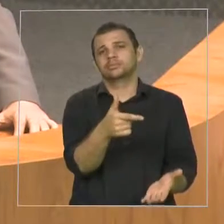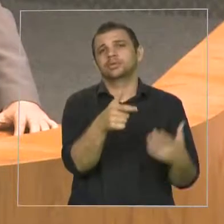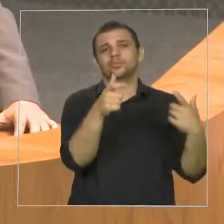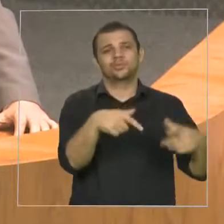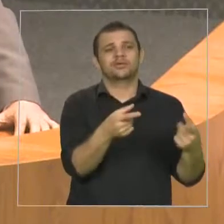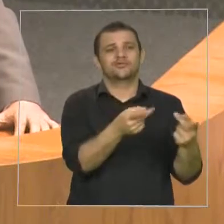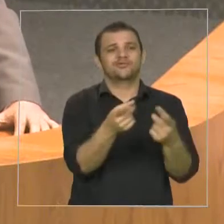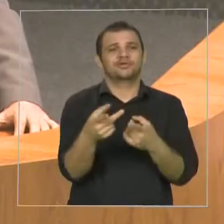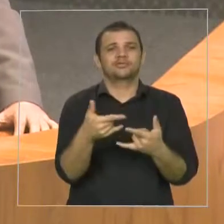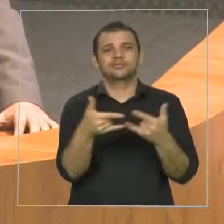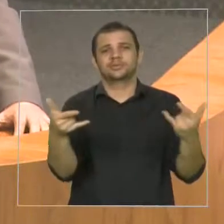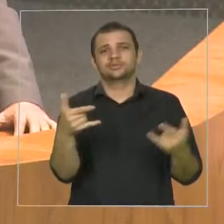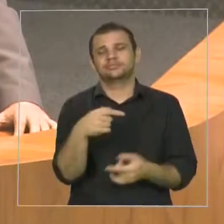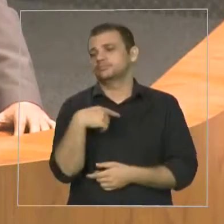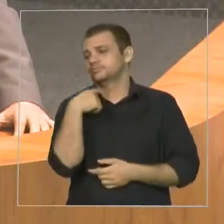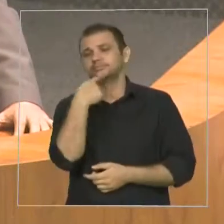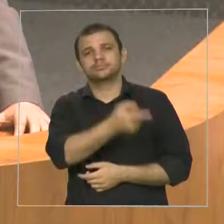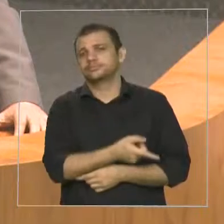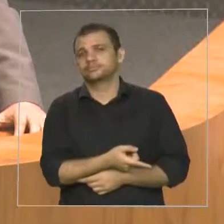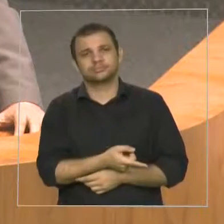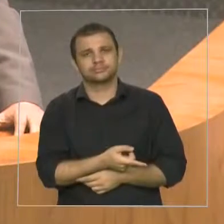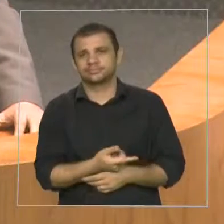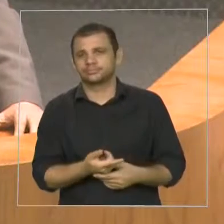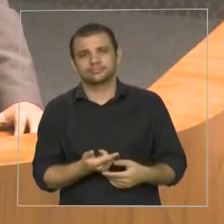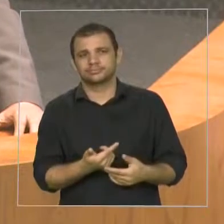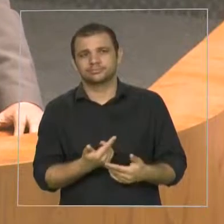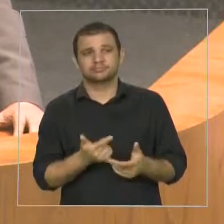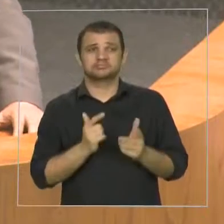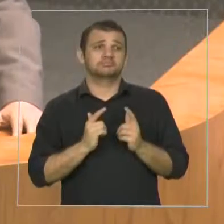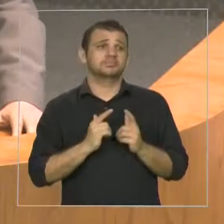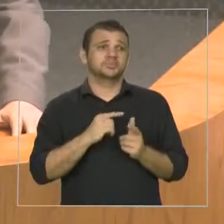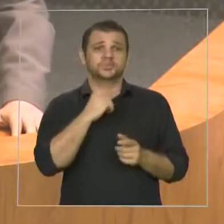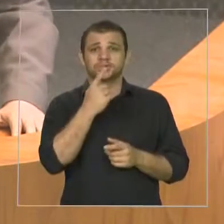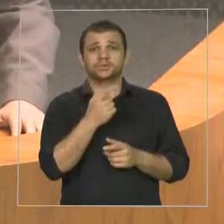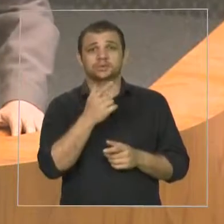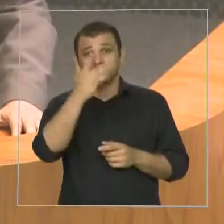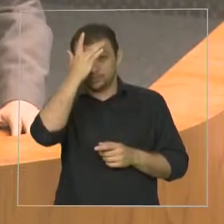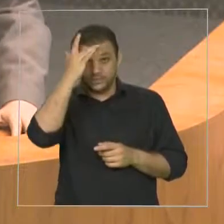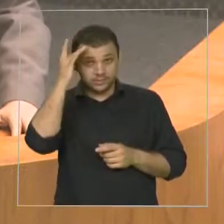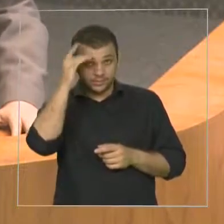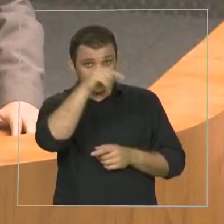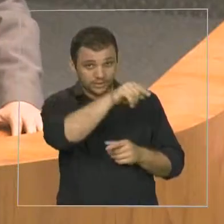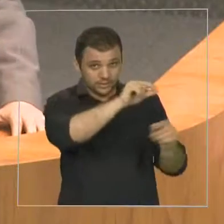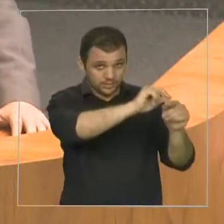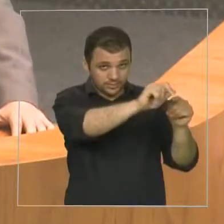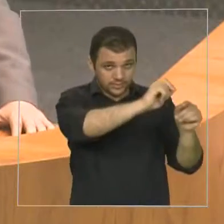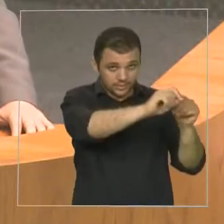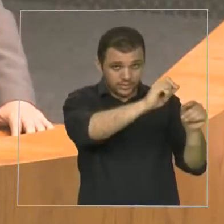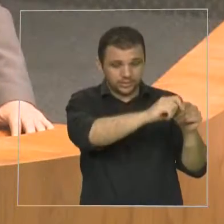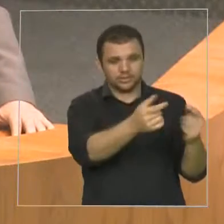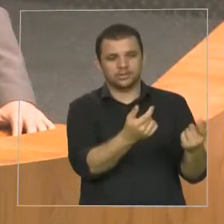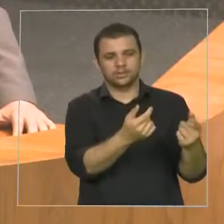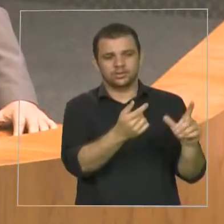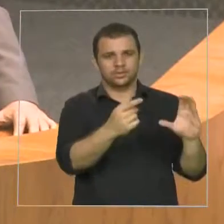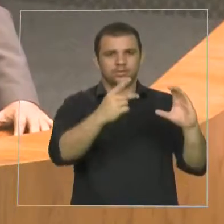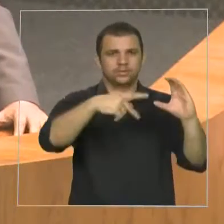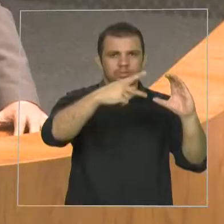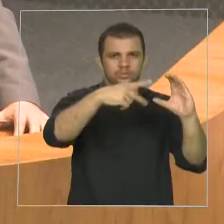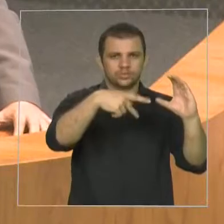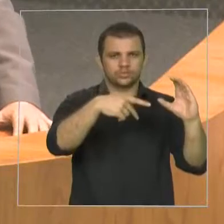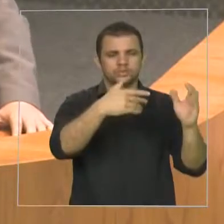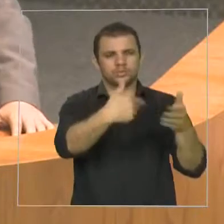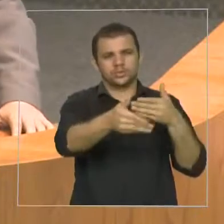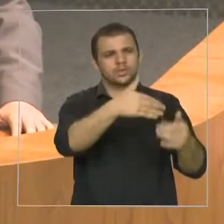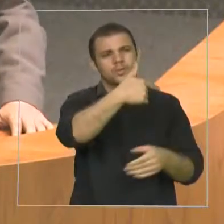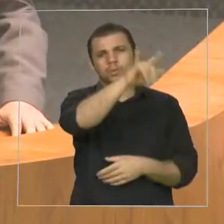passagem que possa melhorar a comodidade. Aí o sujeito que está em Pinheiro, que está em Cururupu, ou qualquer lugar mais